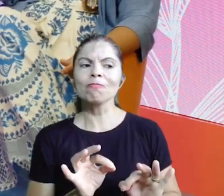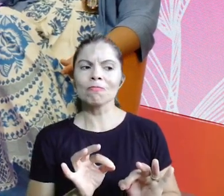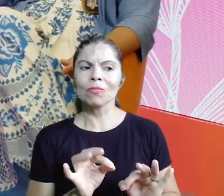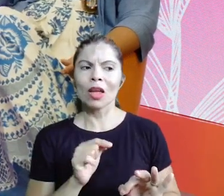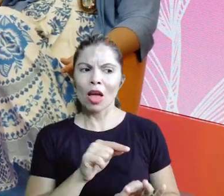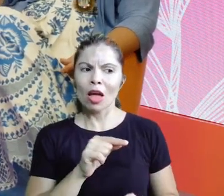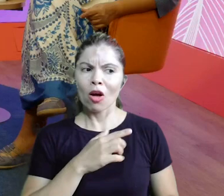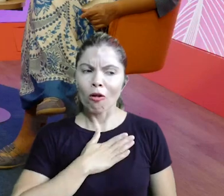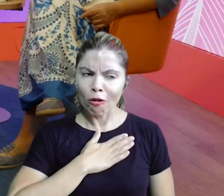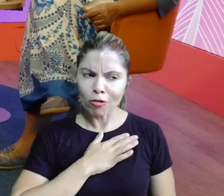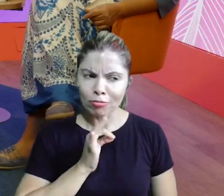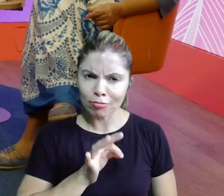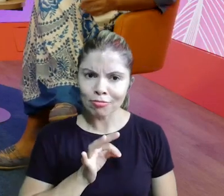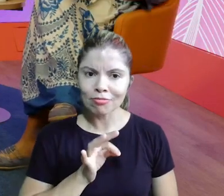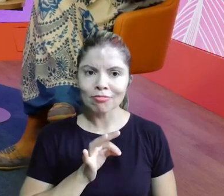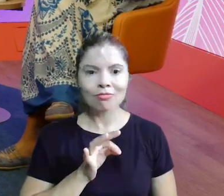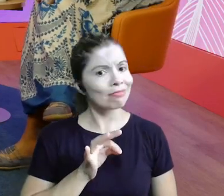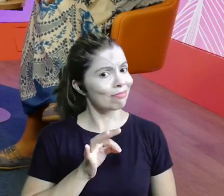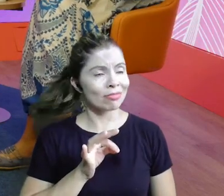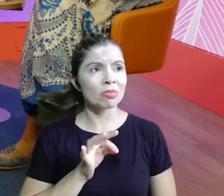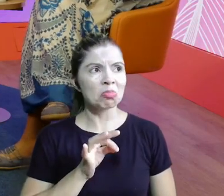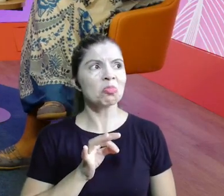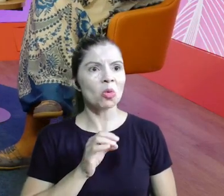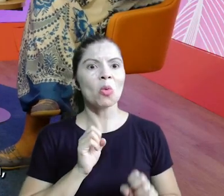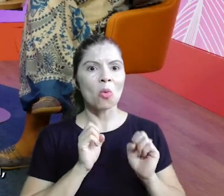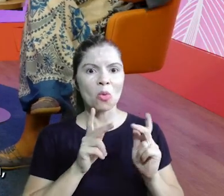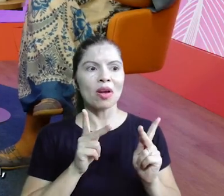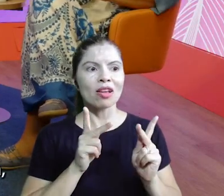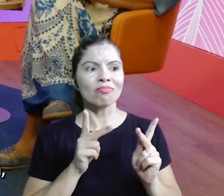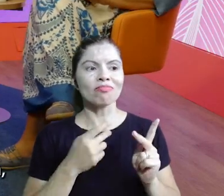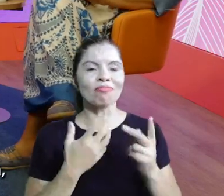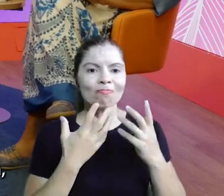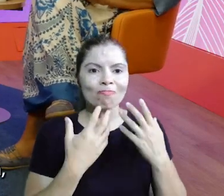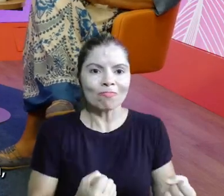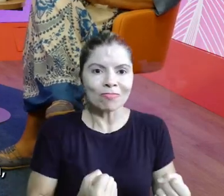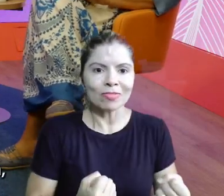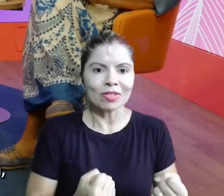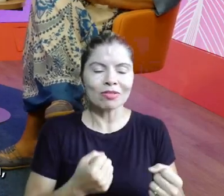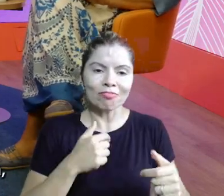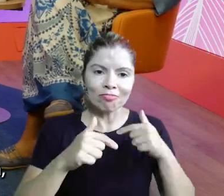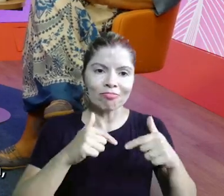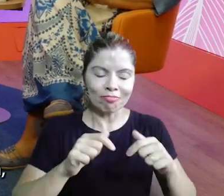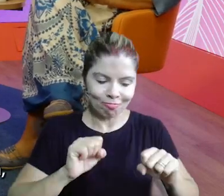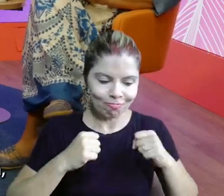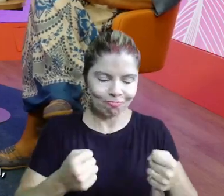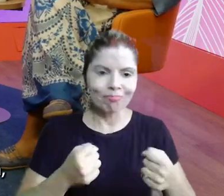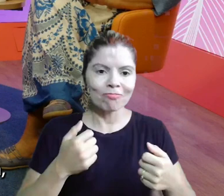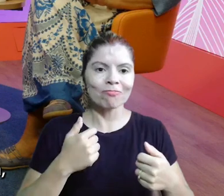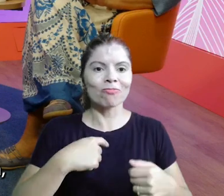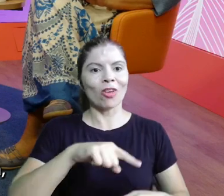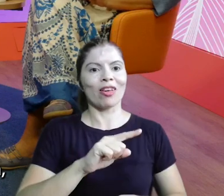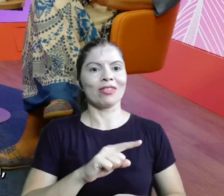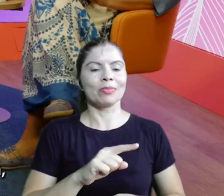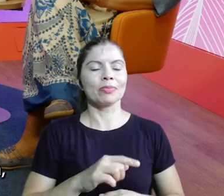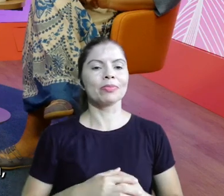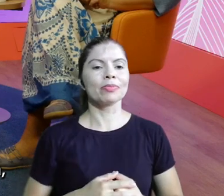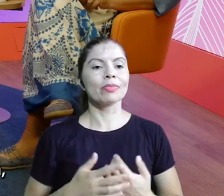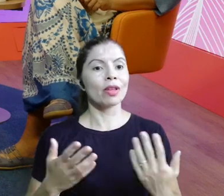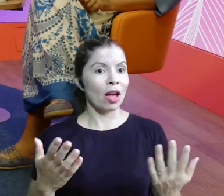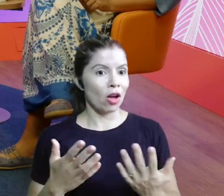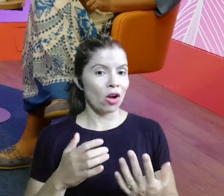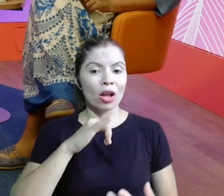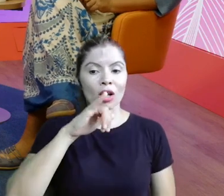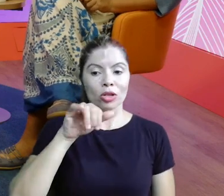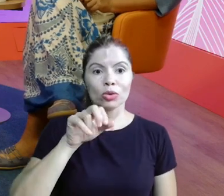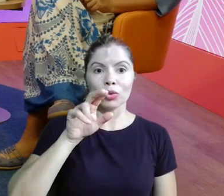ser feliz. Vai com tudo. E a Ju, e agora saber da Ju, como que foi sair da Feira do Empreendedor nesse